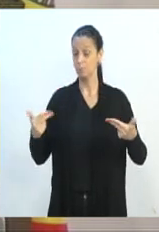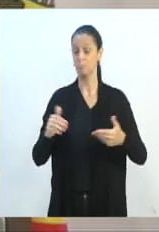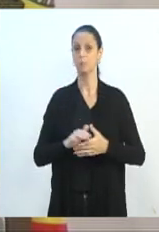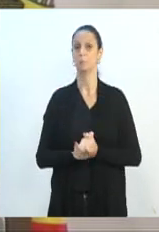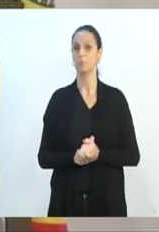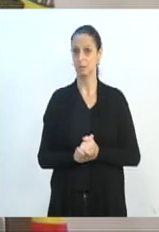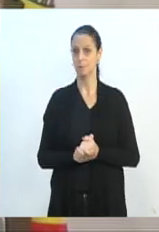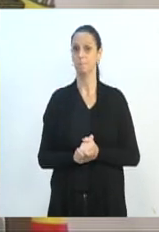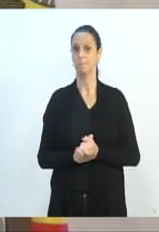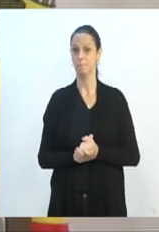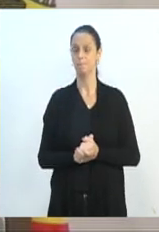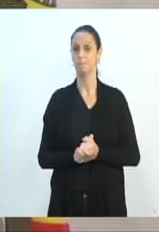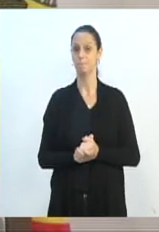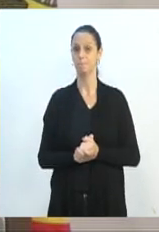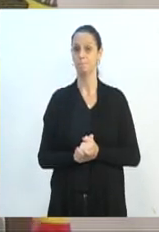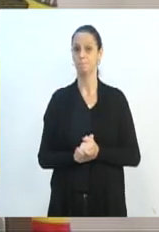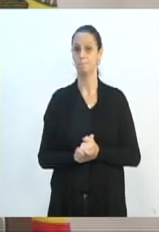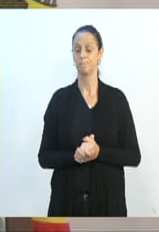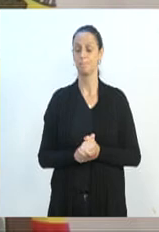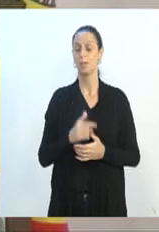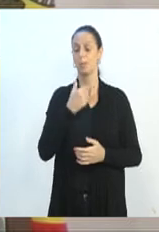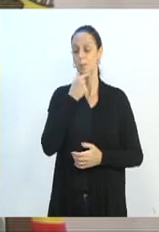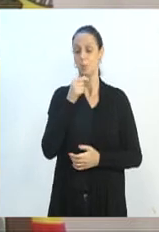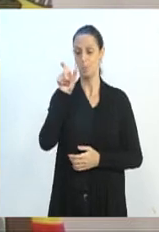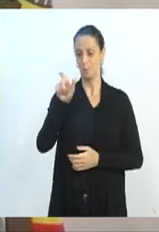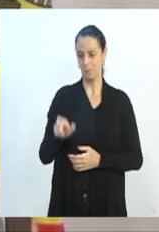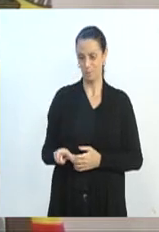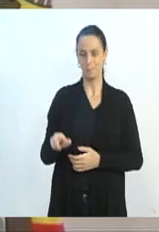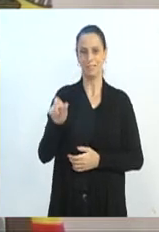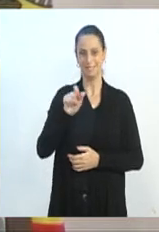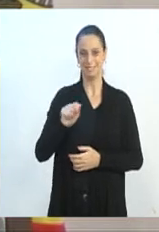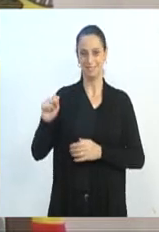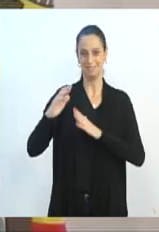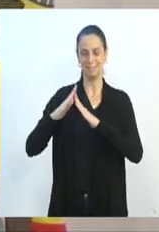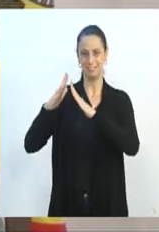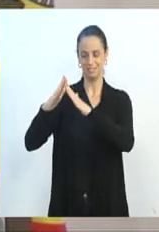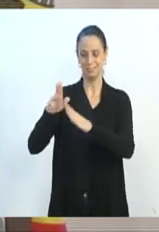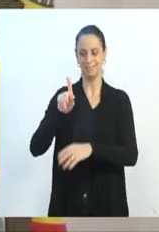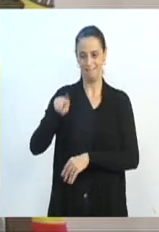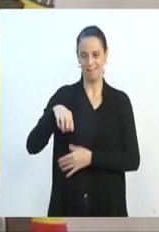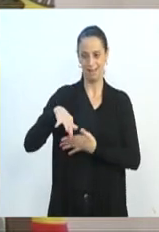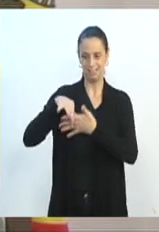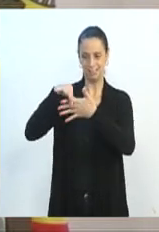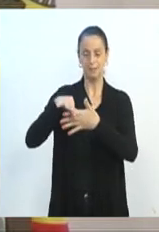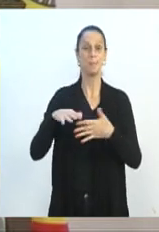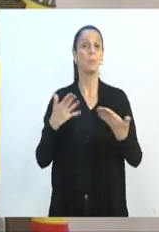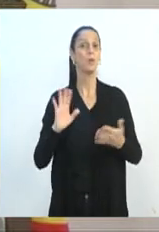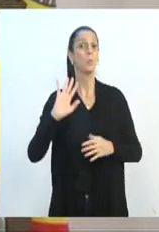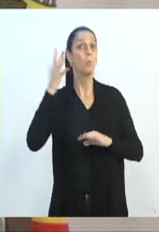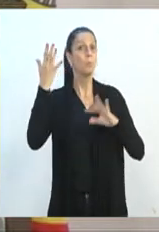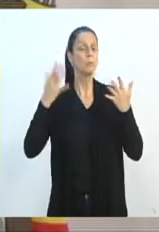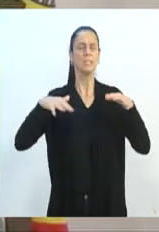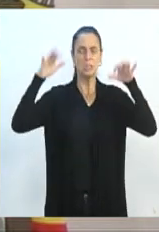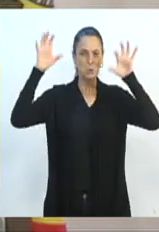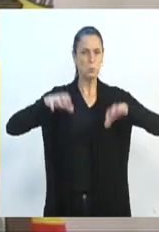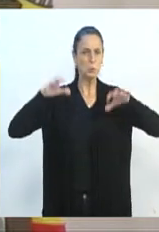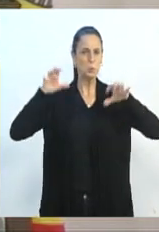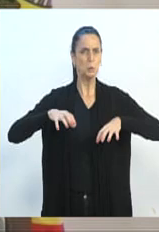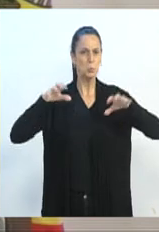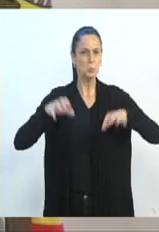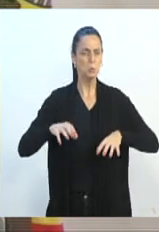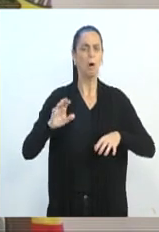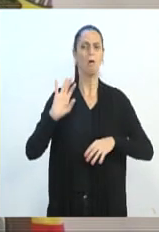quando o Kleber aqui, que é presidente de seus moradores, quando a comunidade tem, nessas problemas da tempestade, de chuvas, nós